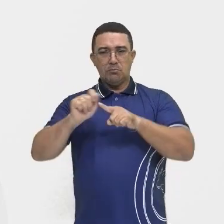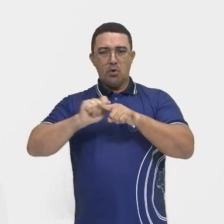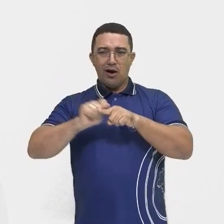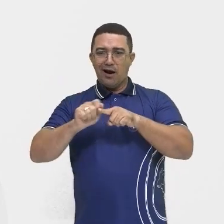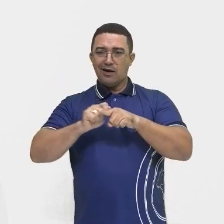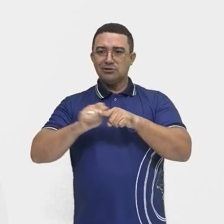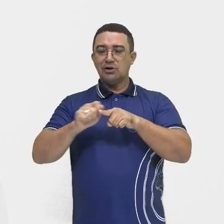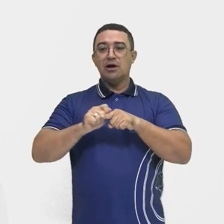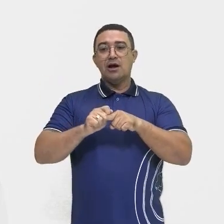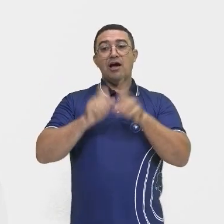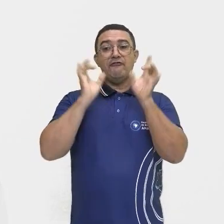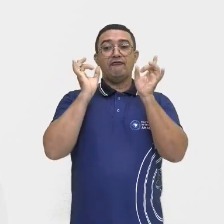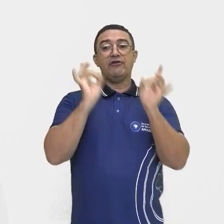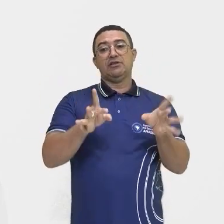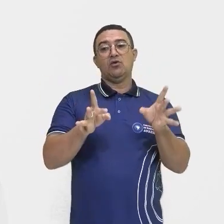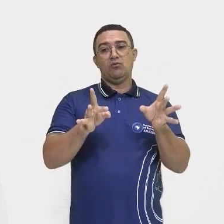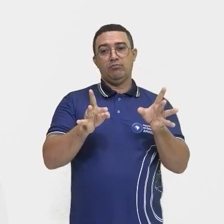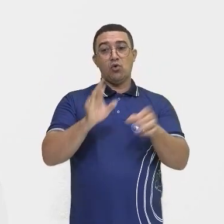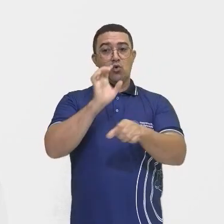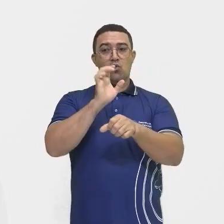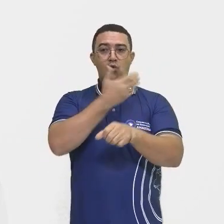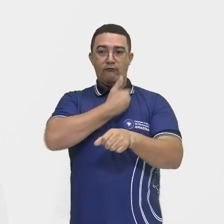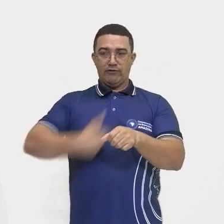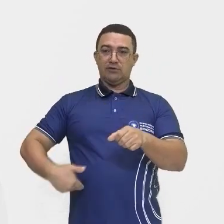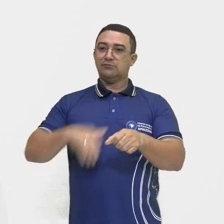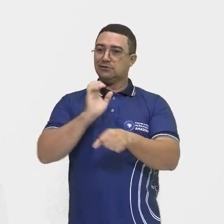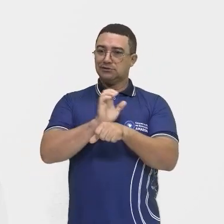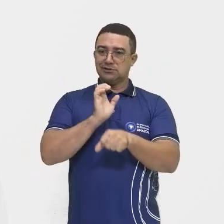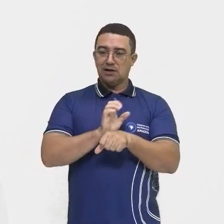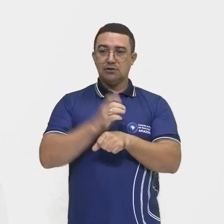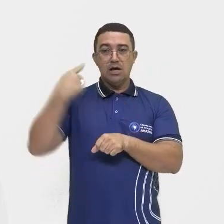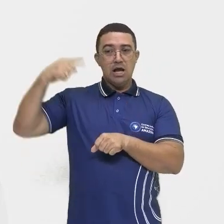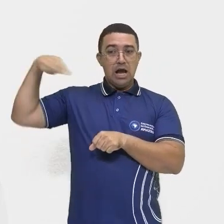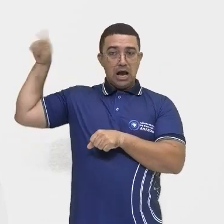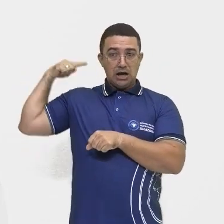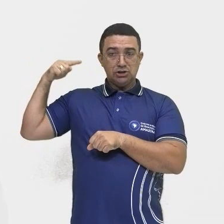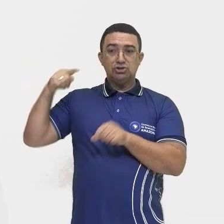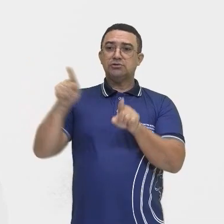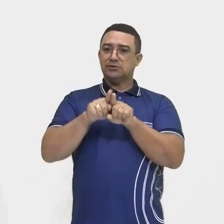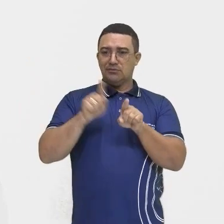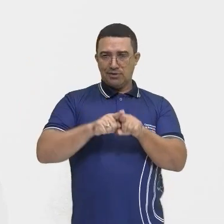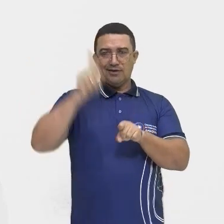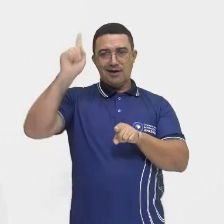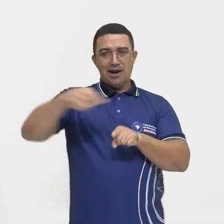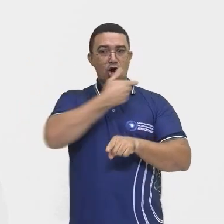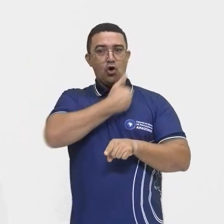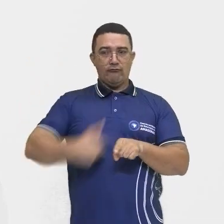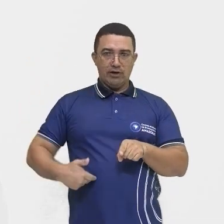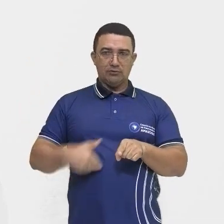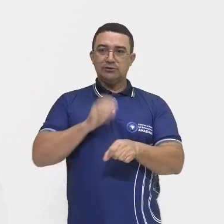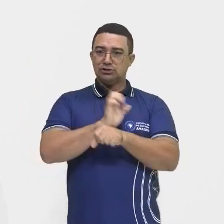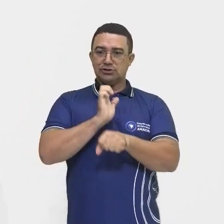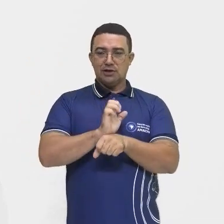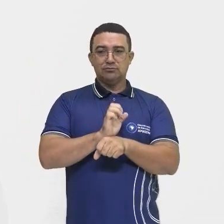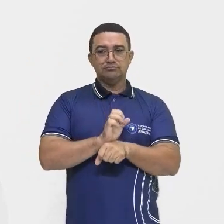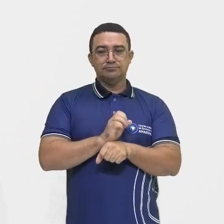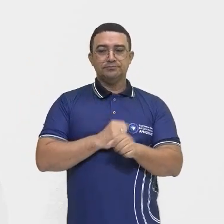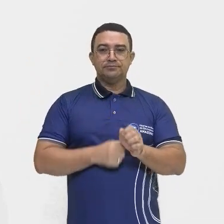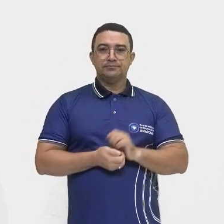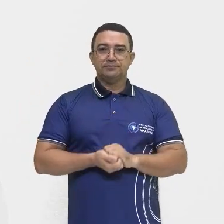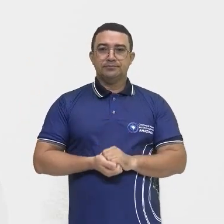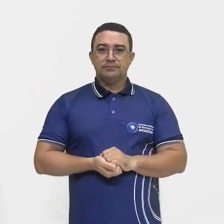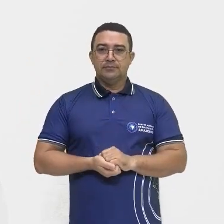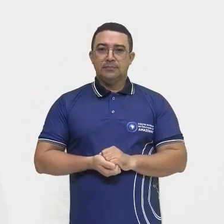governo do estado, o qual funcionou aí durante muito tempo como sede do governo. Aí na década de